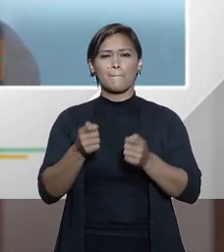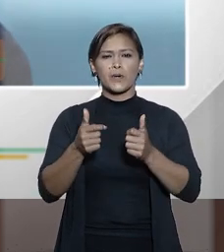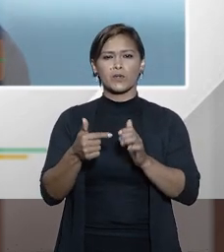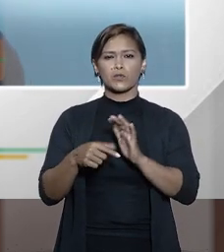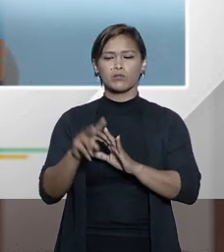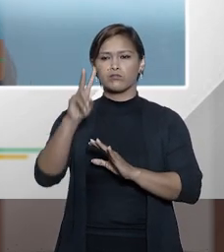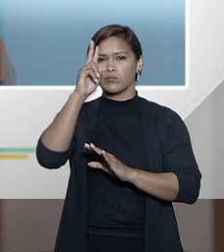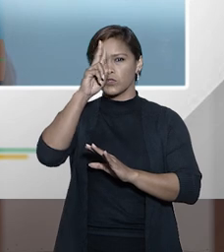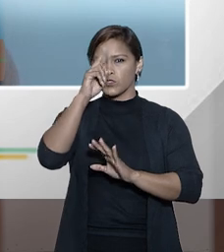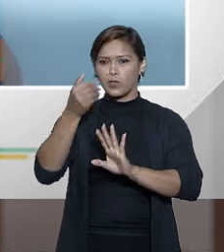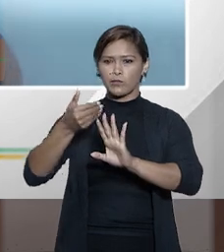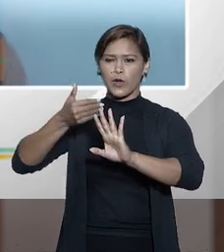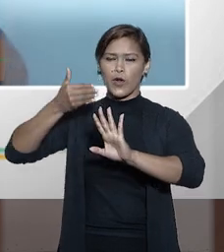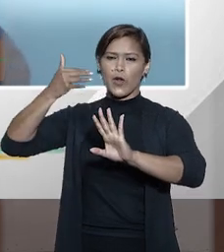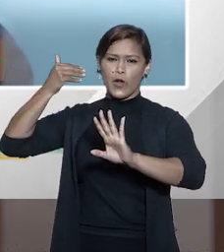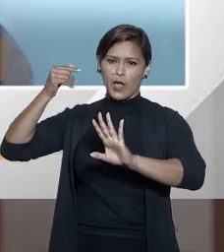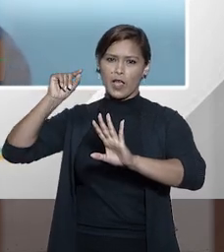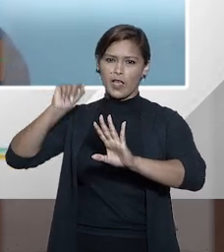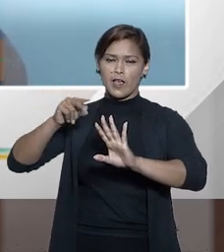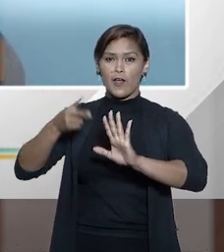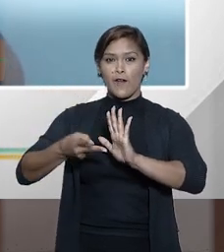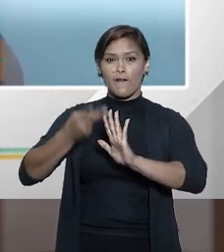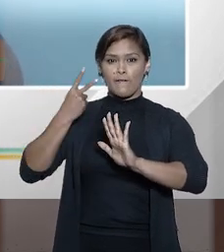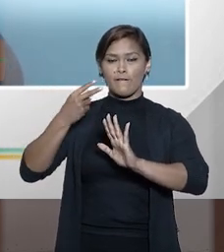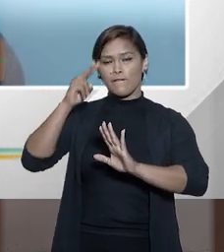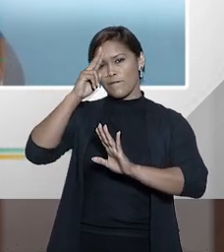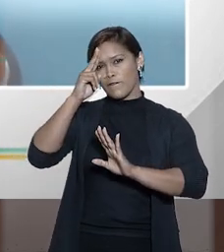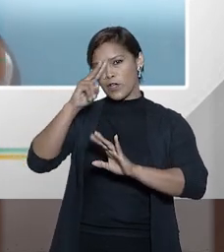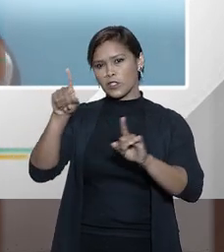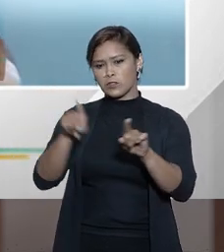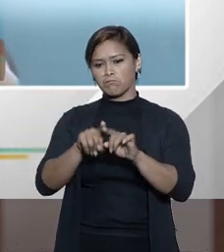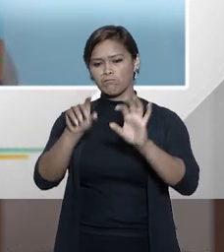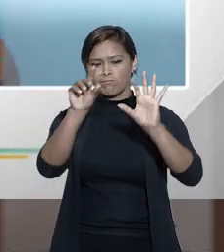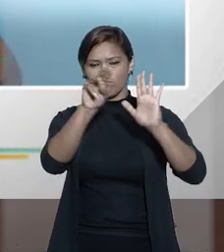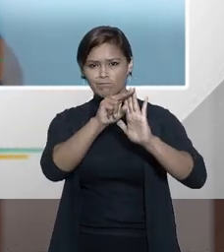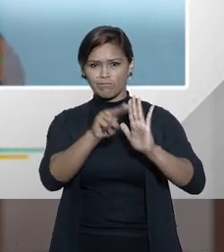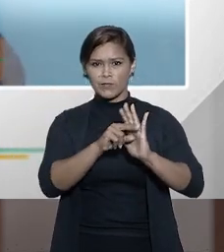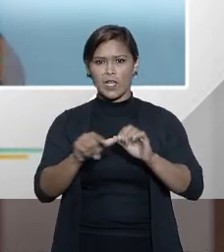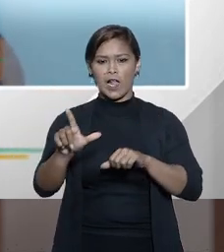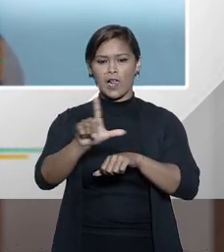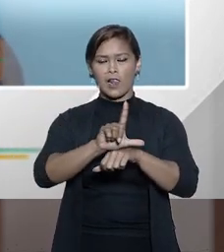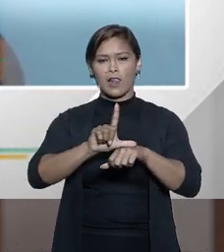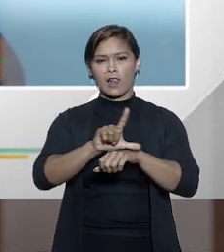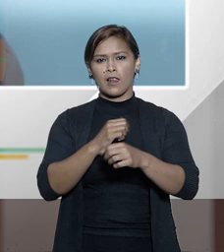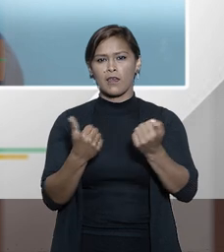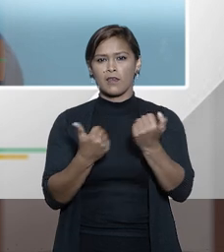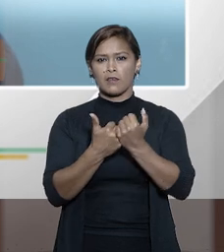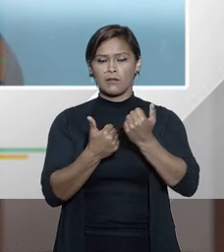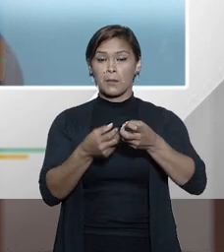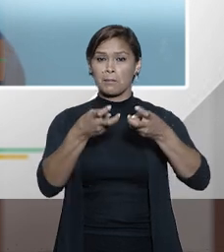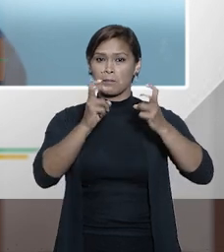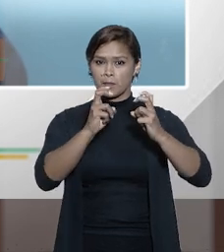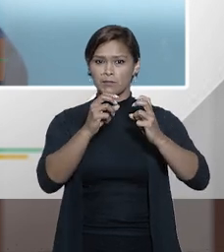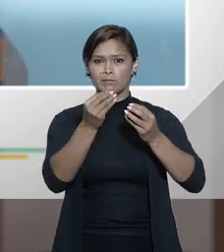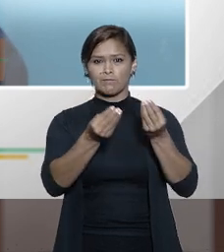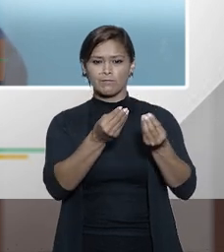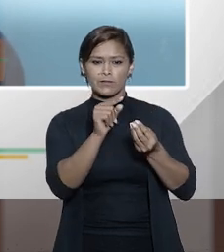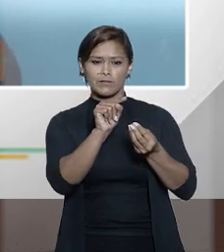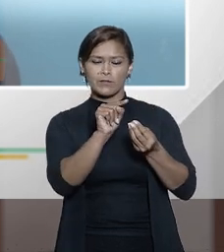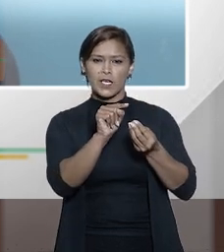no nosso novelo voltando um pouco na questão da lei de cooperação veja que